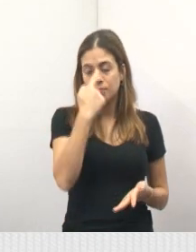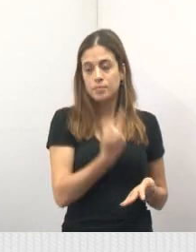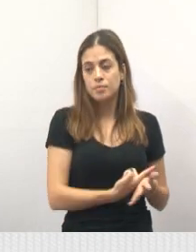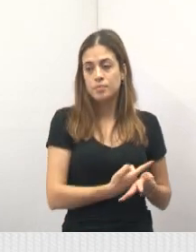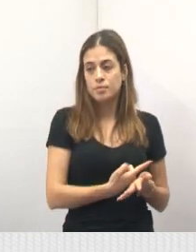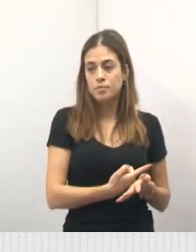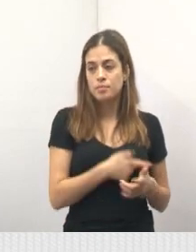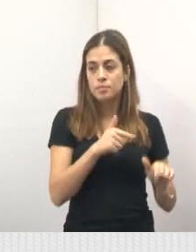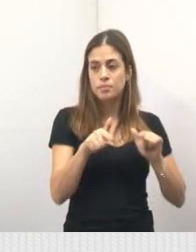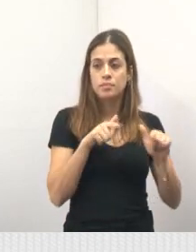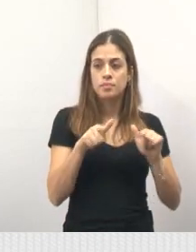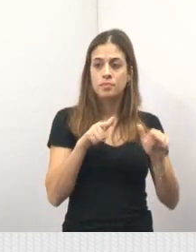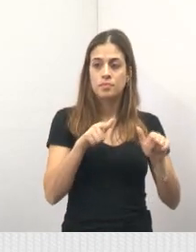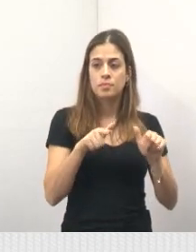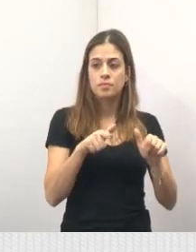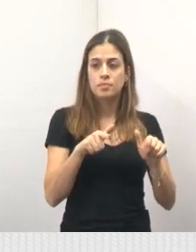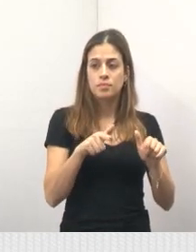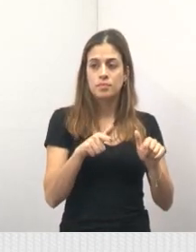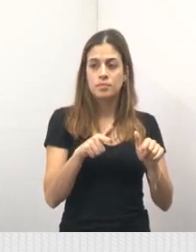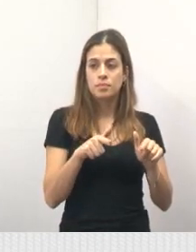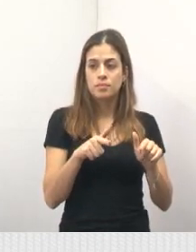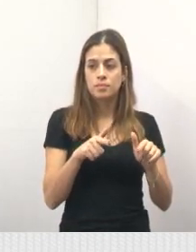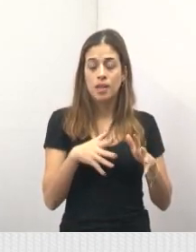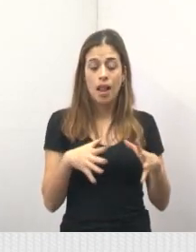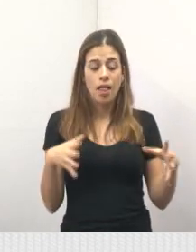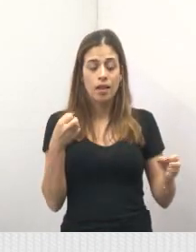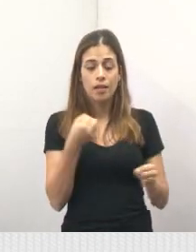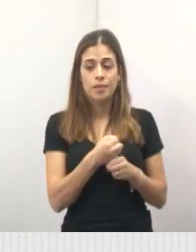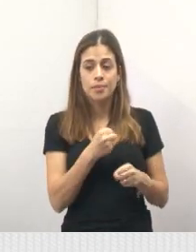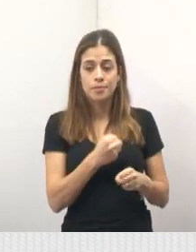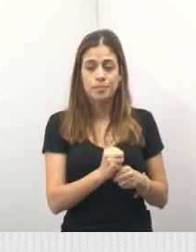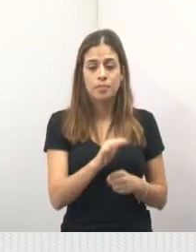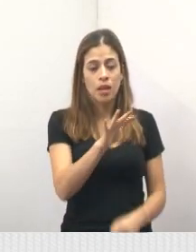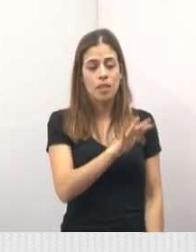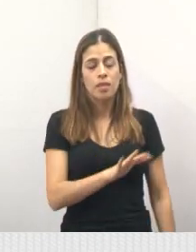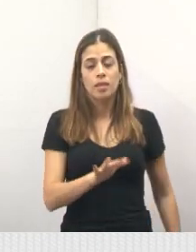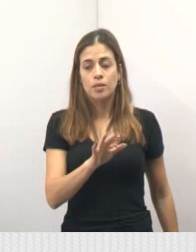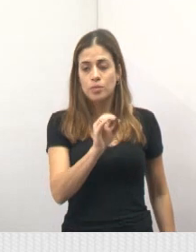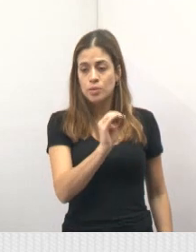Serviço, das grandes obras ali da Zona Oeste,